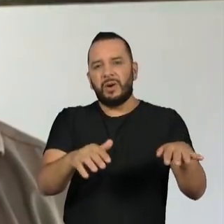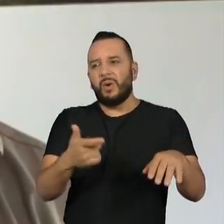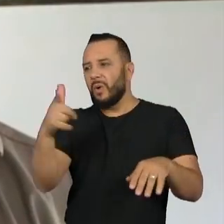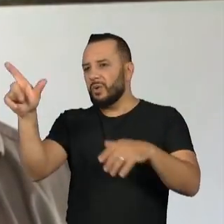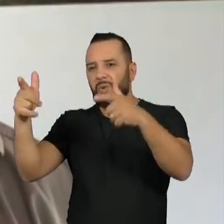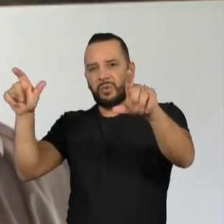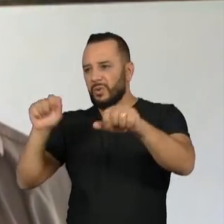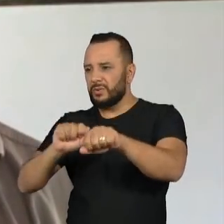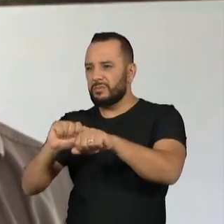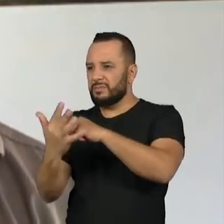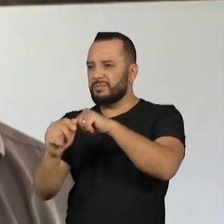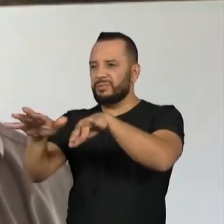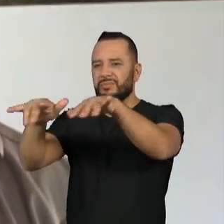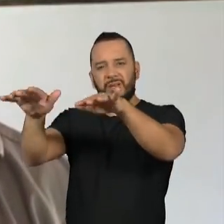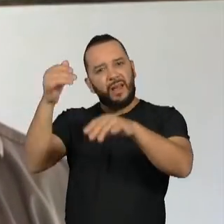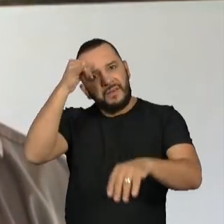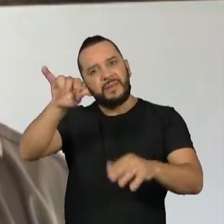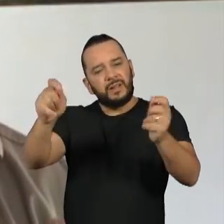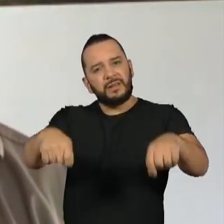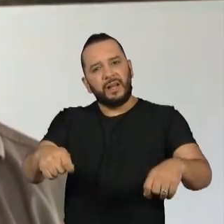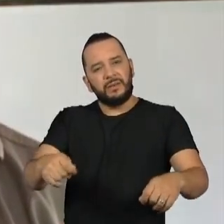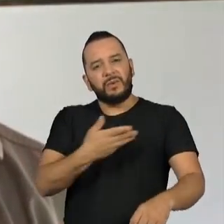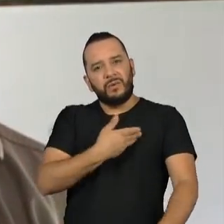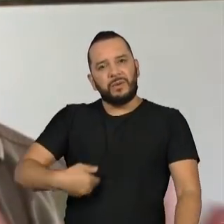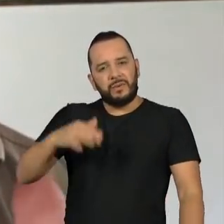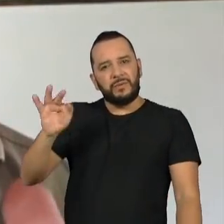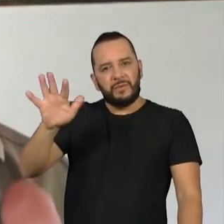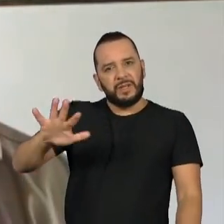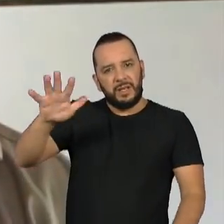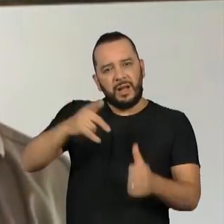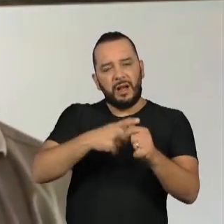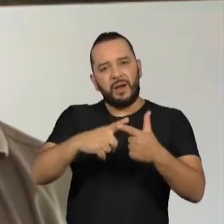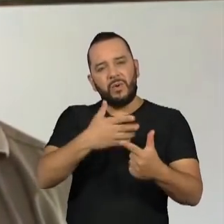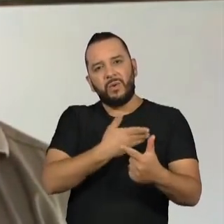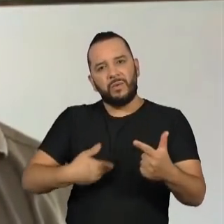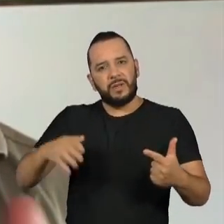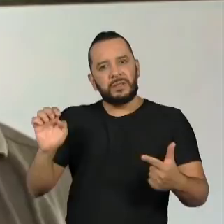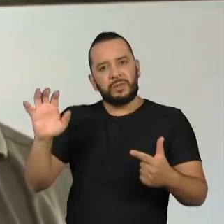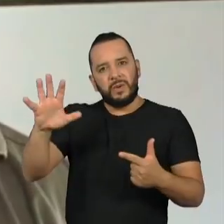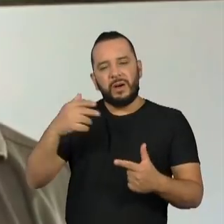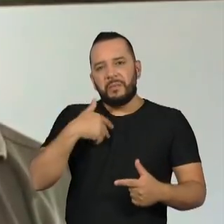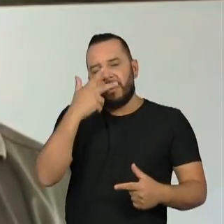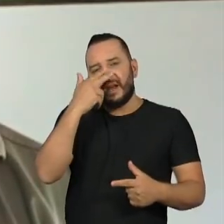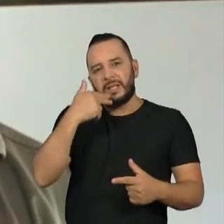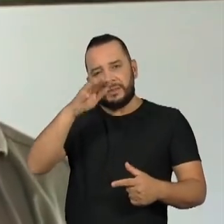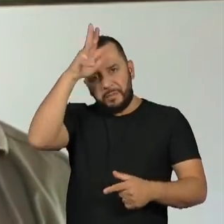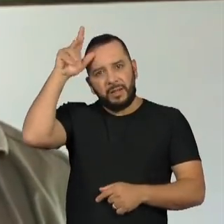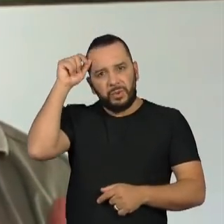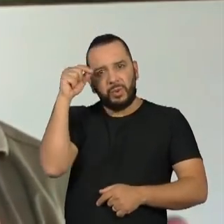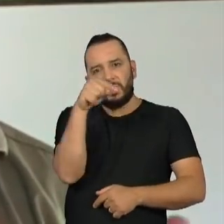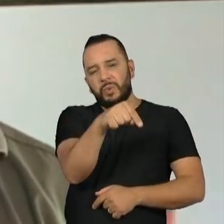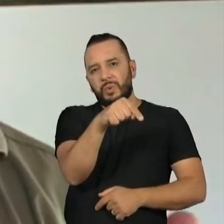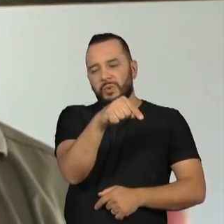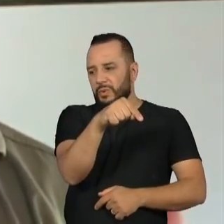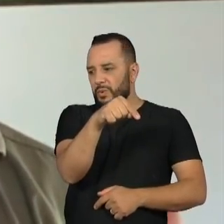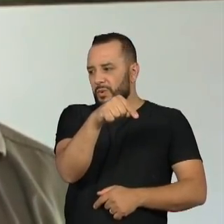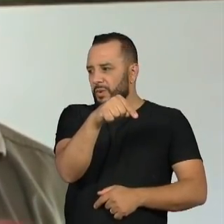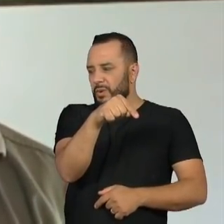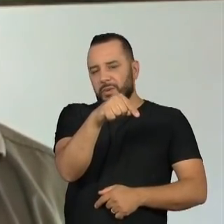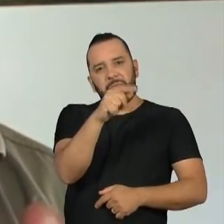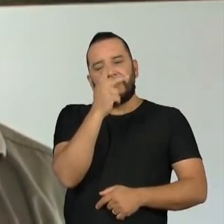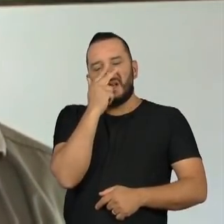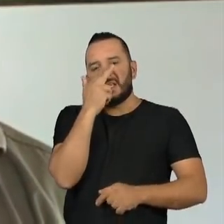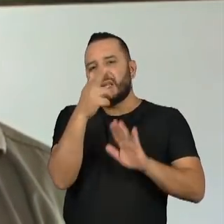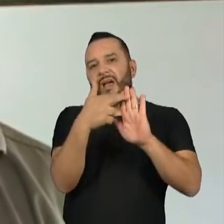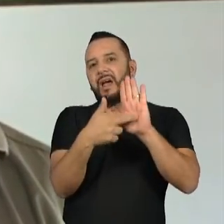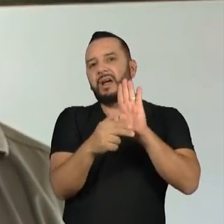governo, tanto o governo federal, quanto o governo do Estado e todos eles, eles deixaram, por exemplo, criaram uma normativa